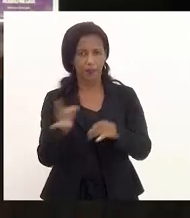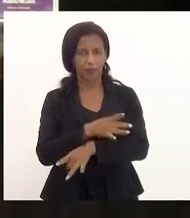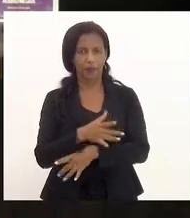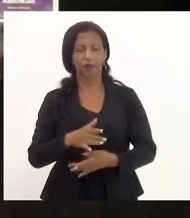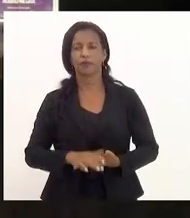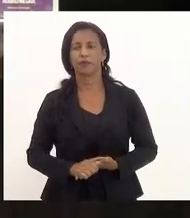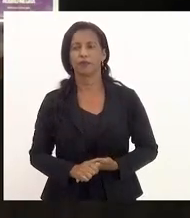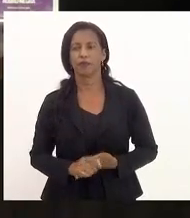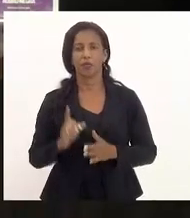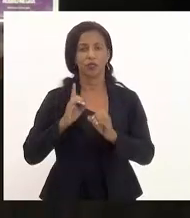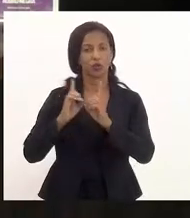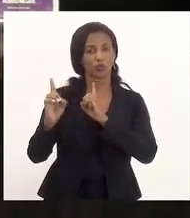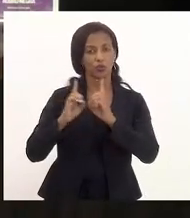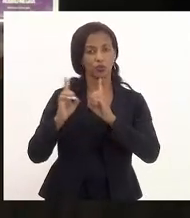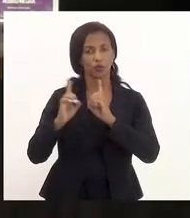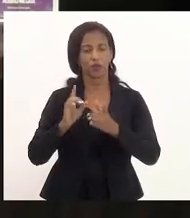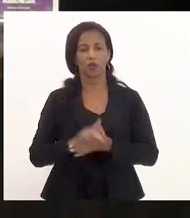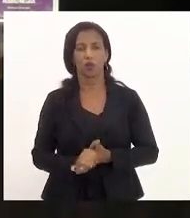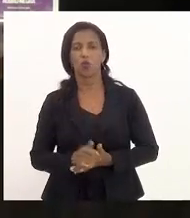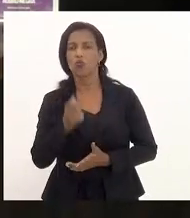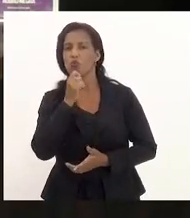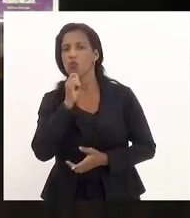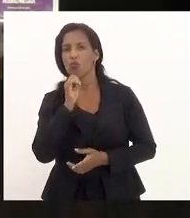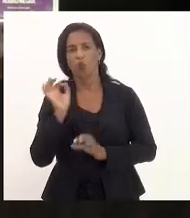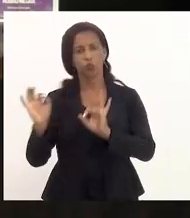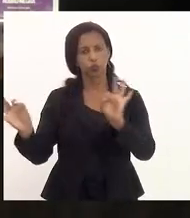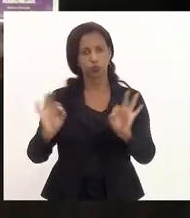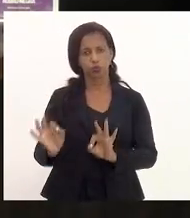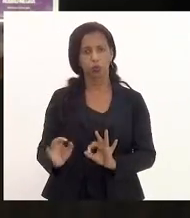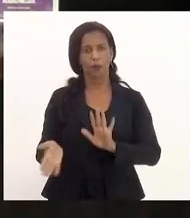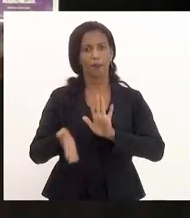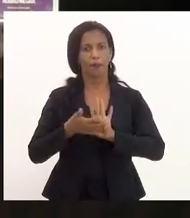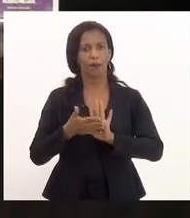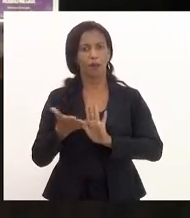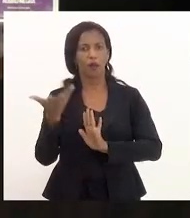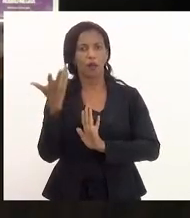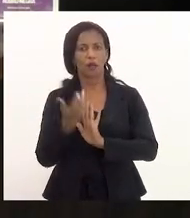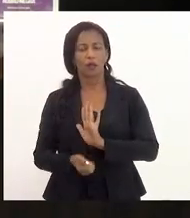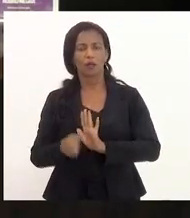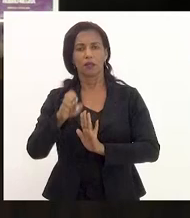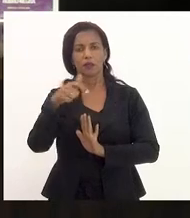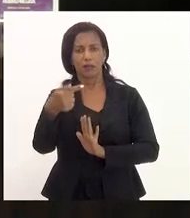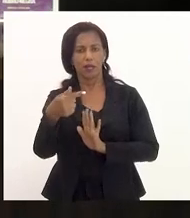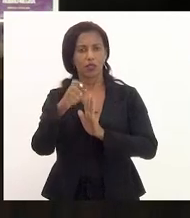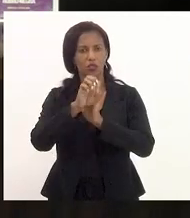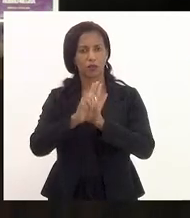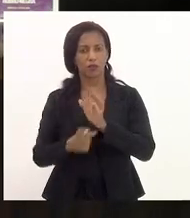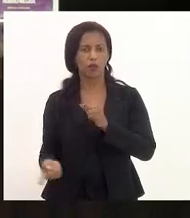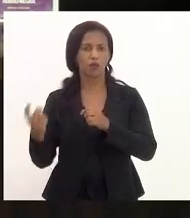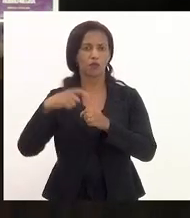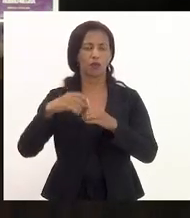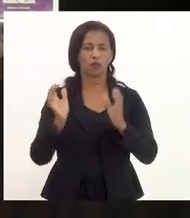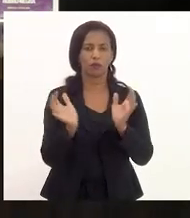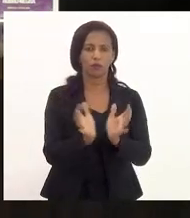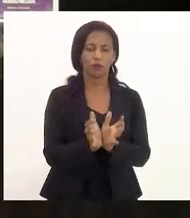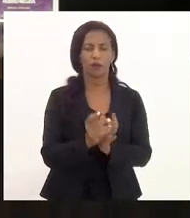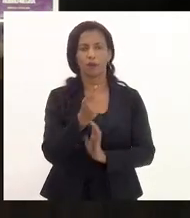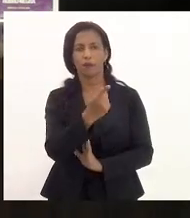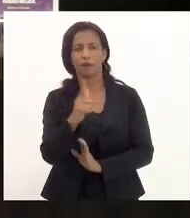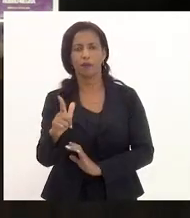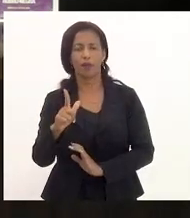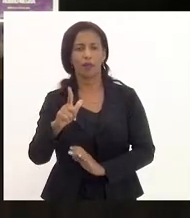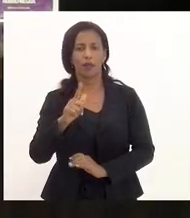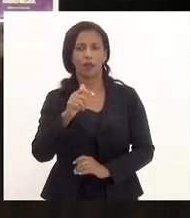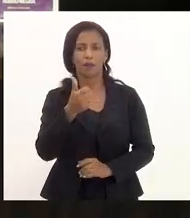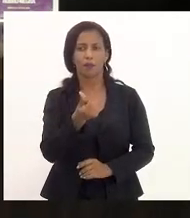em discussão. Não havendo o que queira discutir, a presidente proposta recebeu sete emendas e retorna às comissões. Projeto de Lei nº